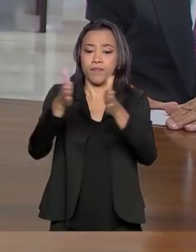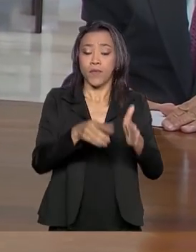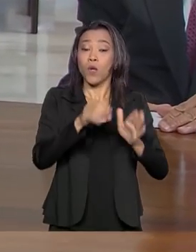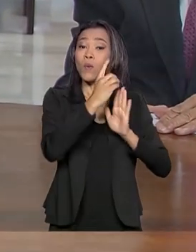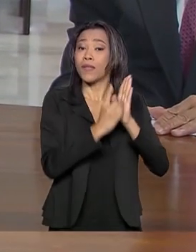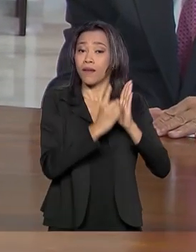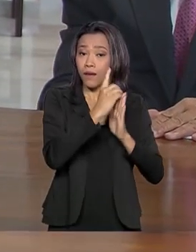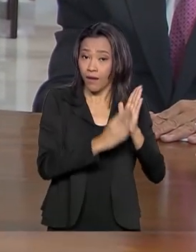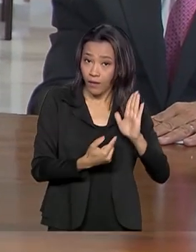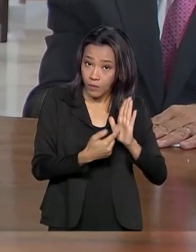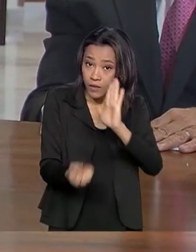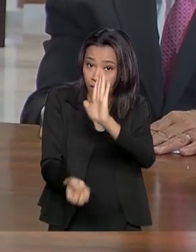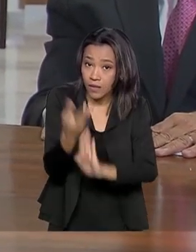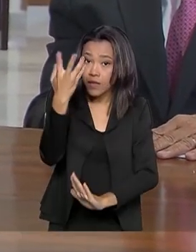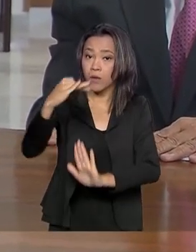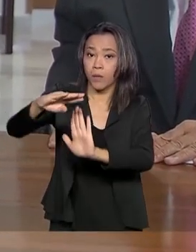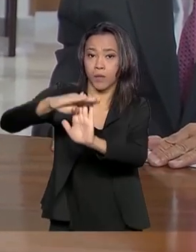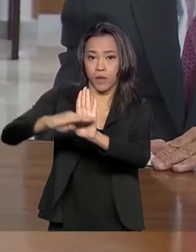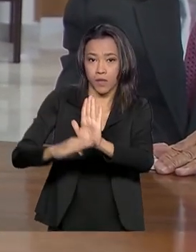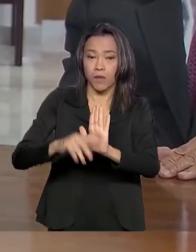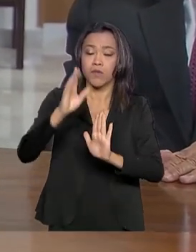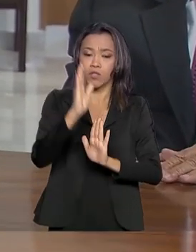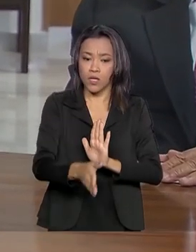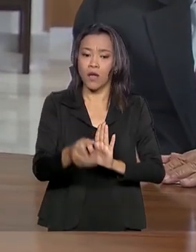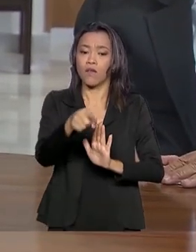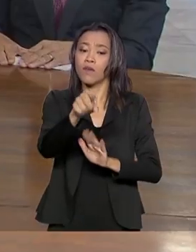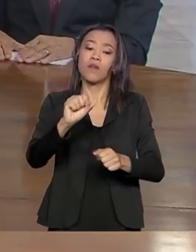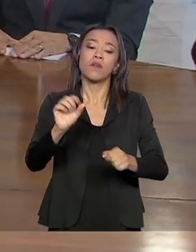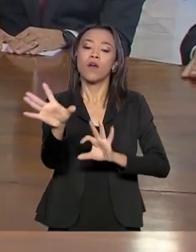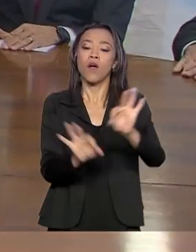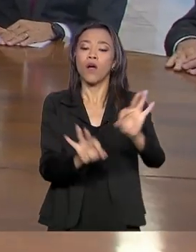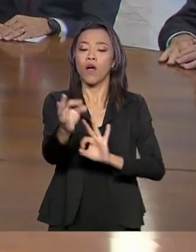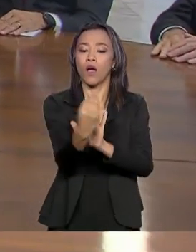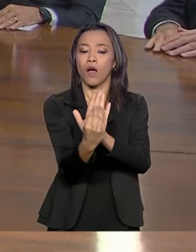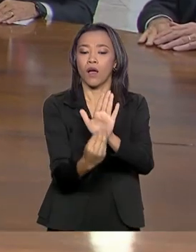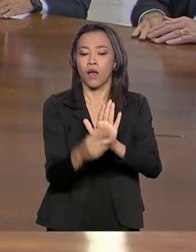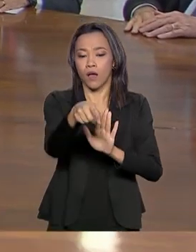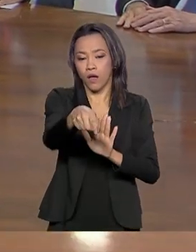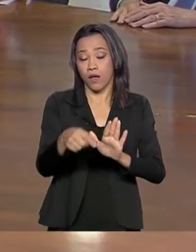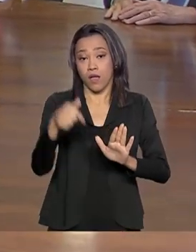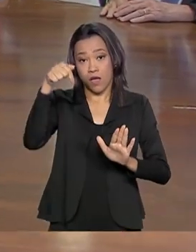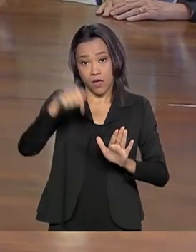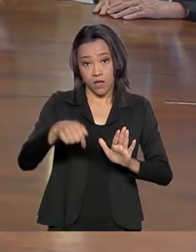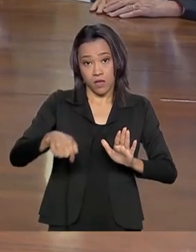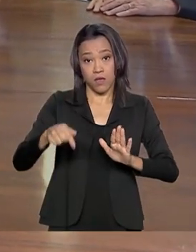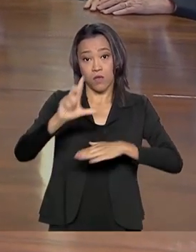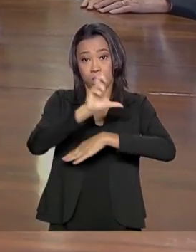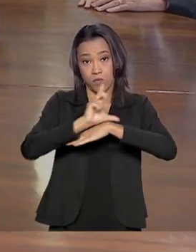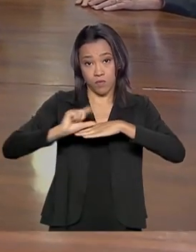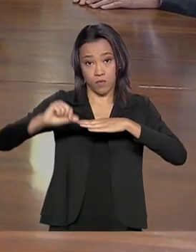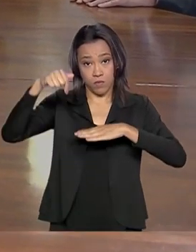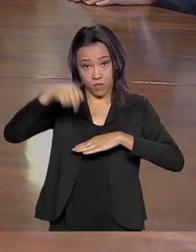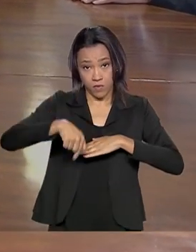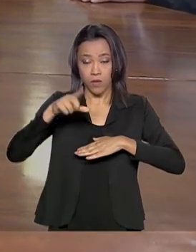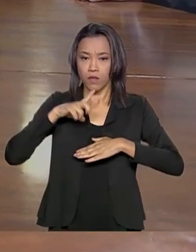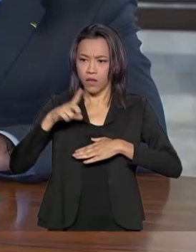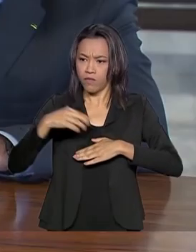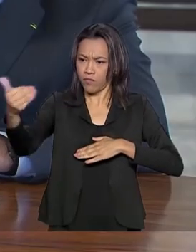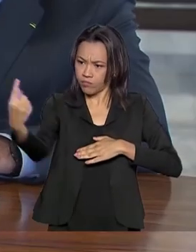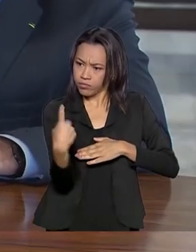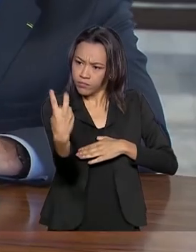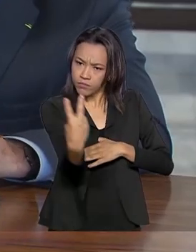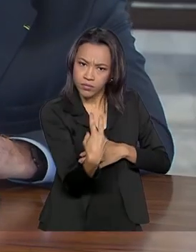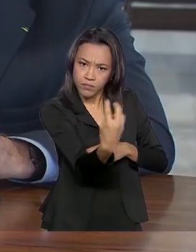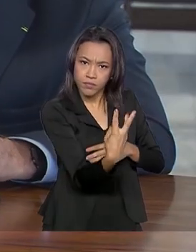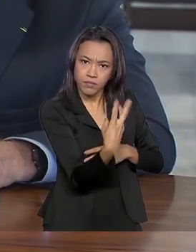institui esse programa foi realizada no gabinete da Presidência da República, aqui no Palácio do Planalto, e contou com as entidades envolvidas.